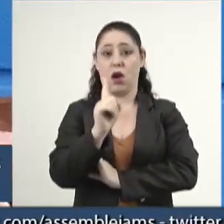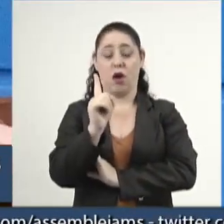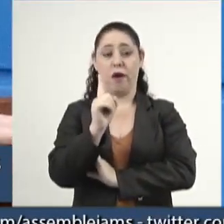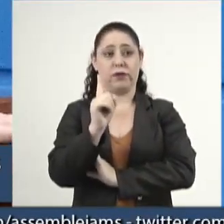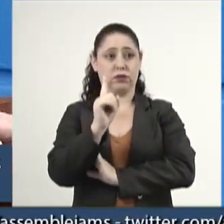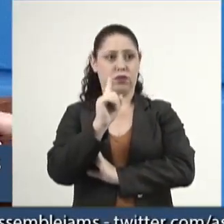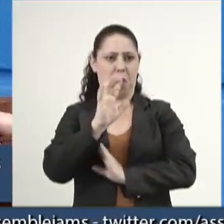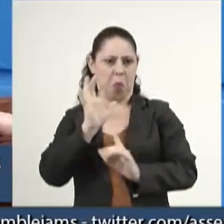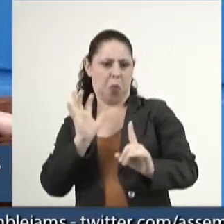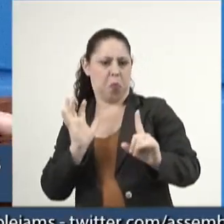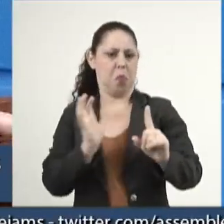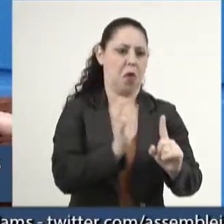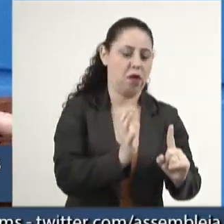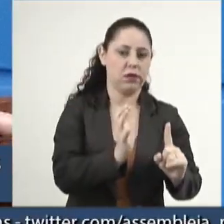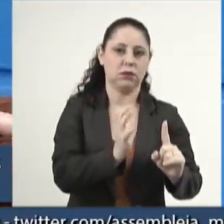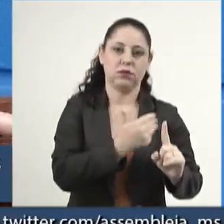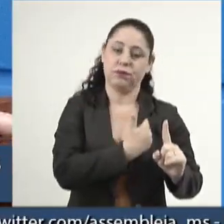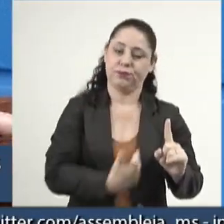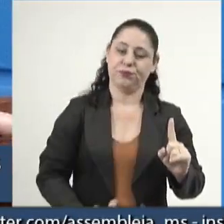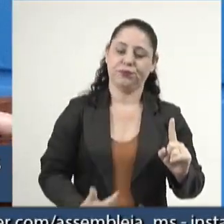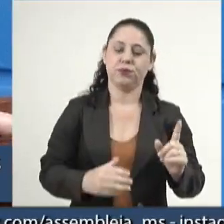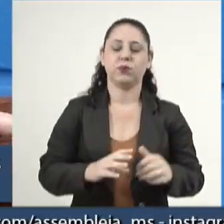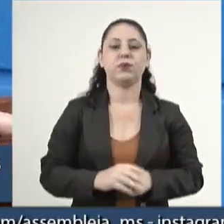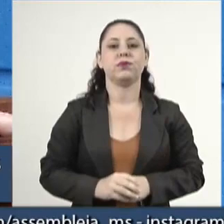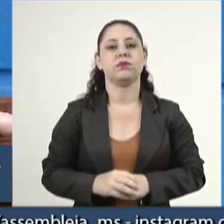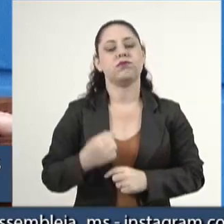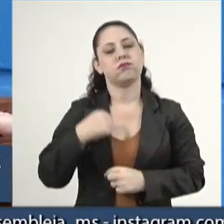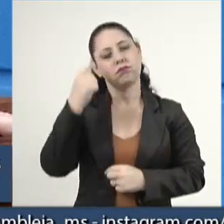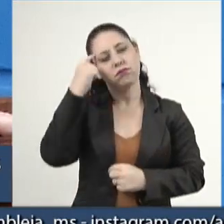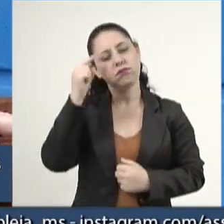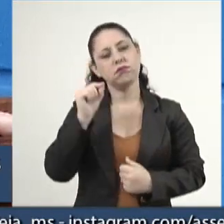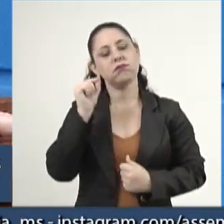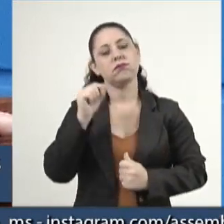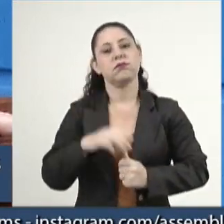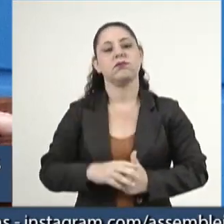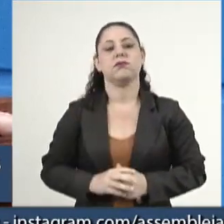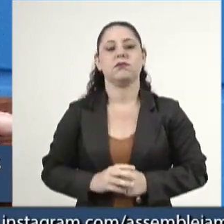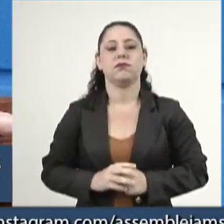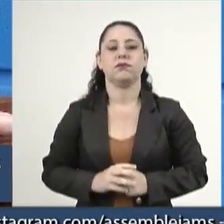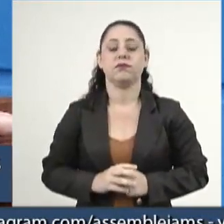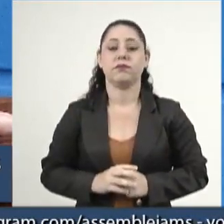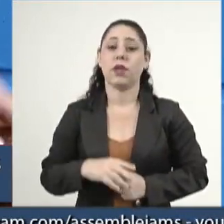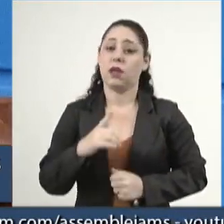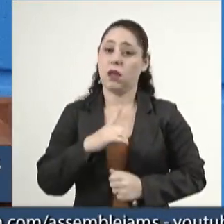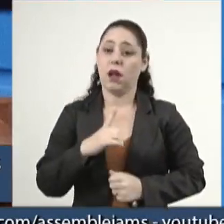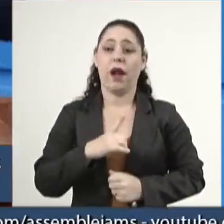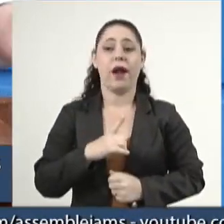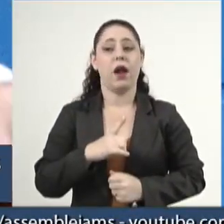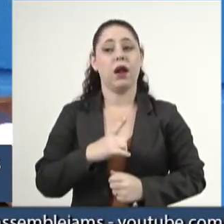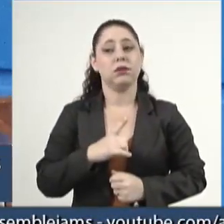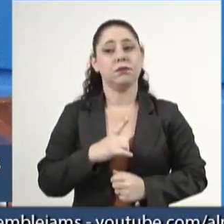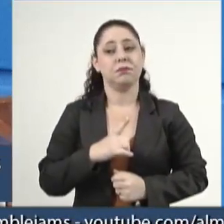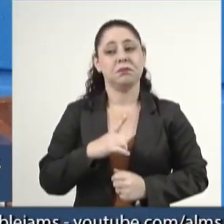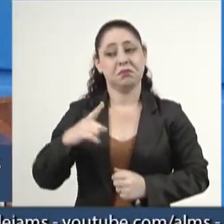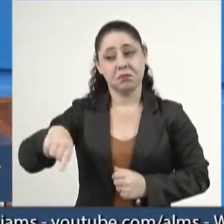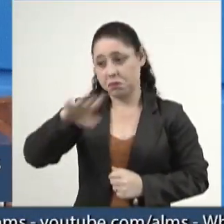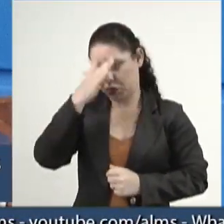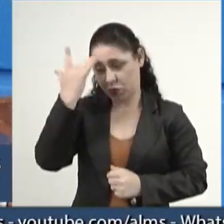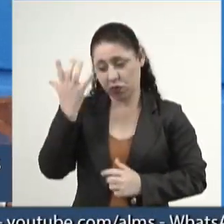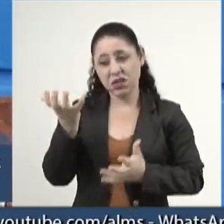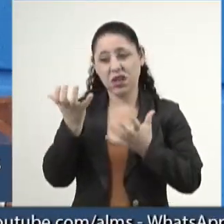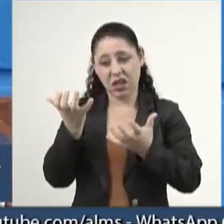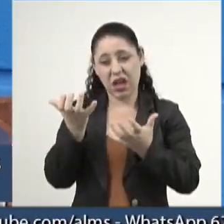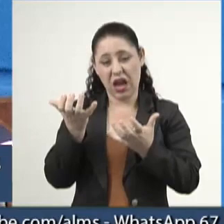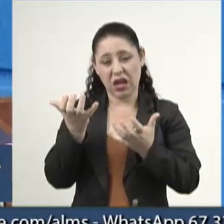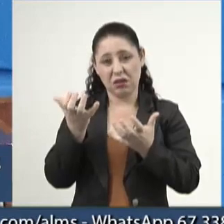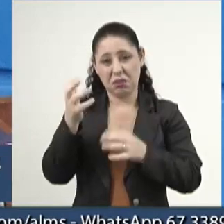para cima do governo. Então, eu acho que tem muita gente jogando contra o Brasil